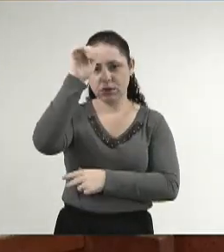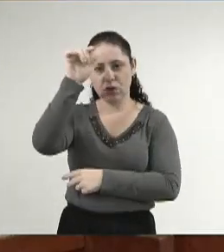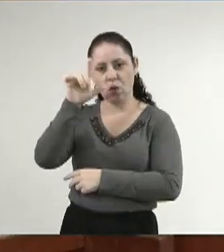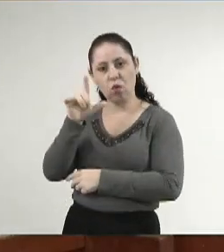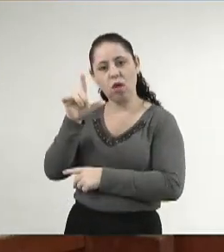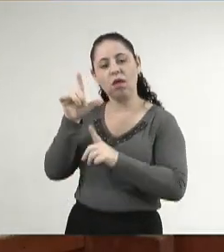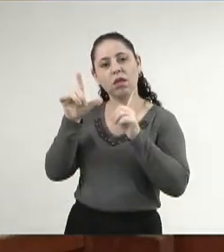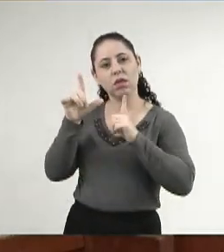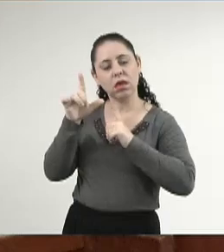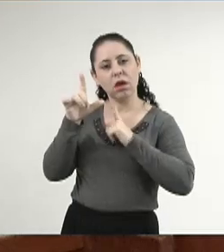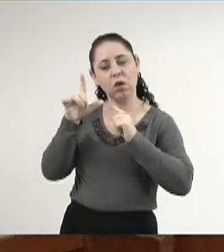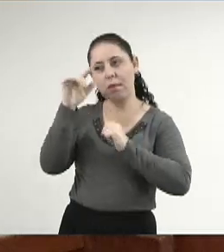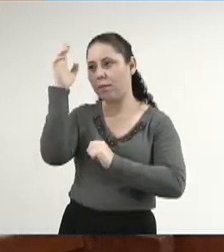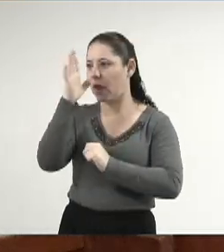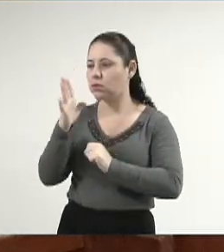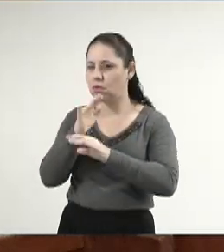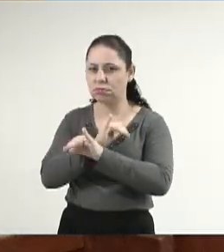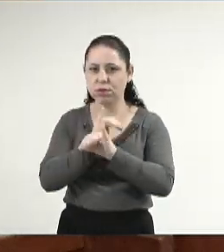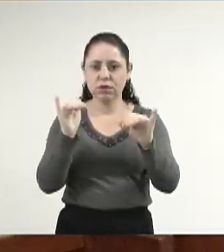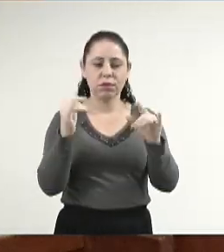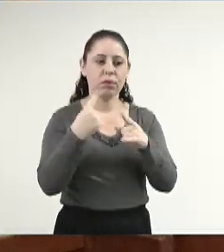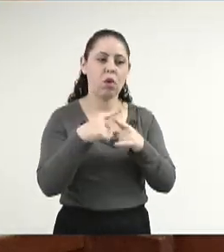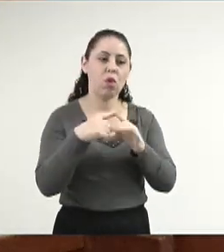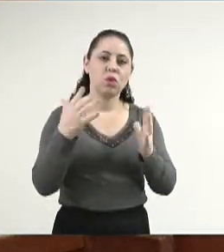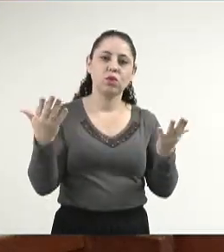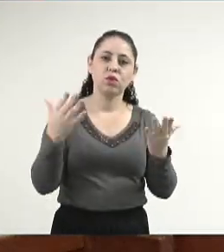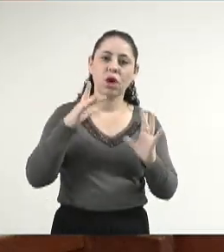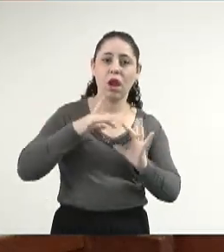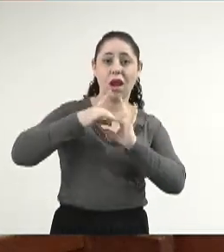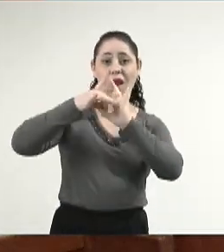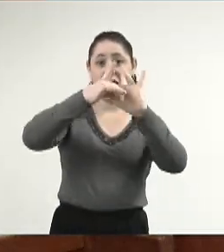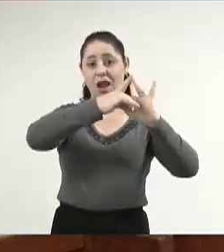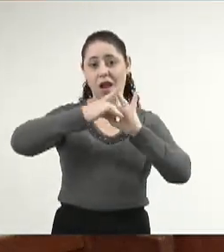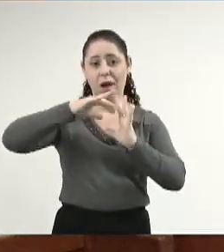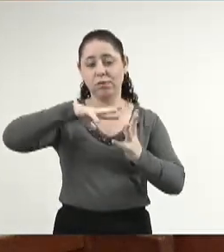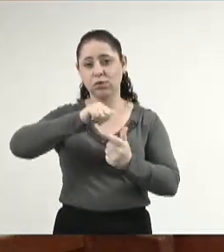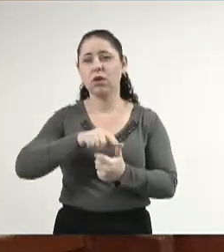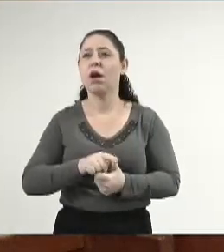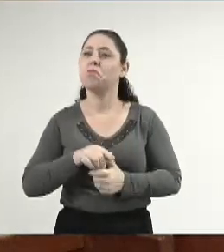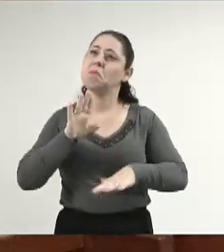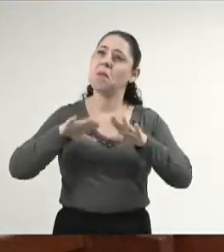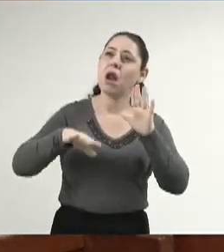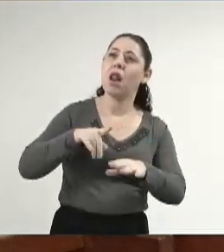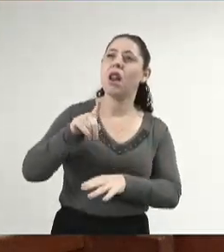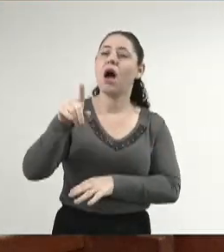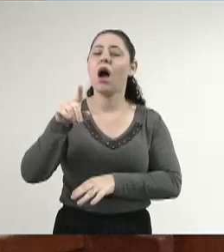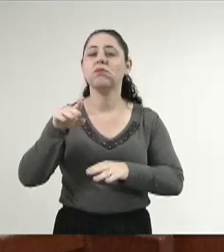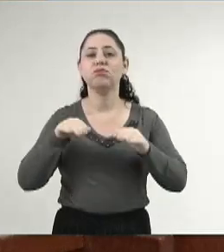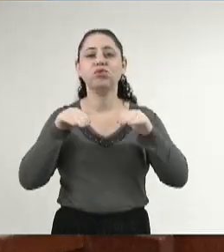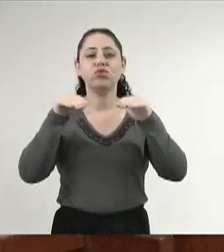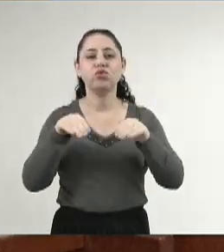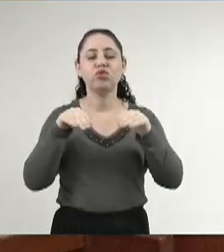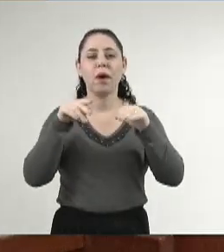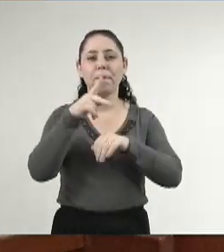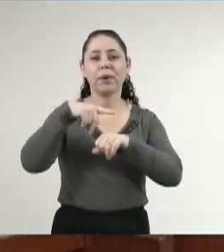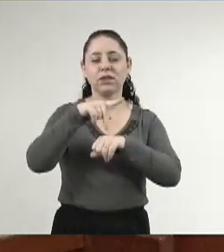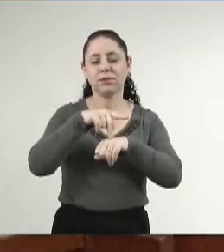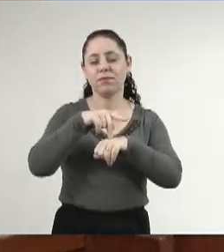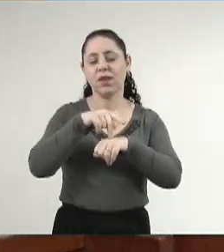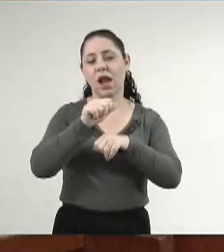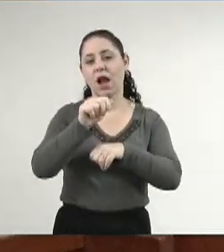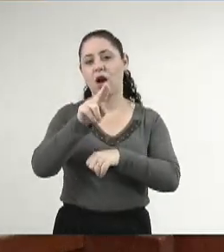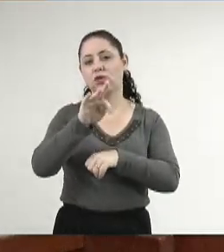do Sul e para o Brasil, para o mundo, porque hoje estamos interligados. É possível que tenha alguém lá na Austrália, nos assistindo, nos vendo,